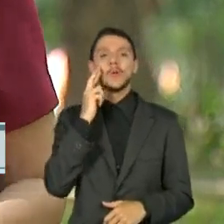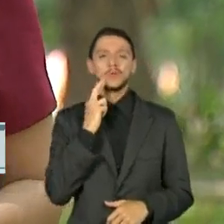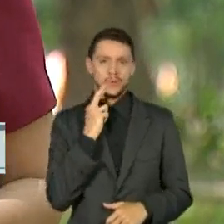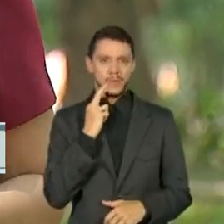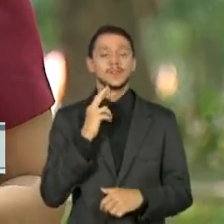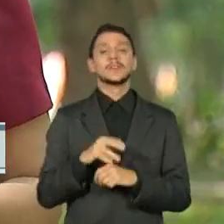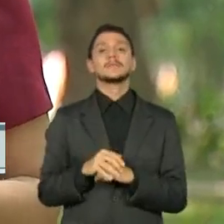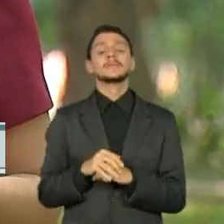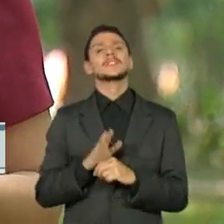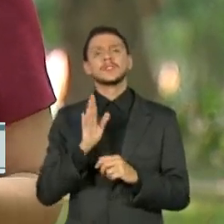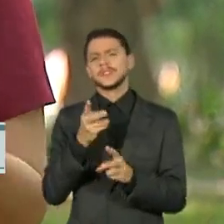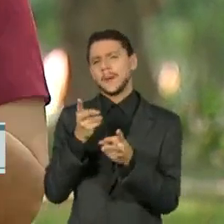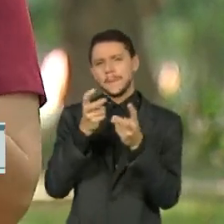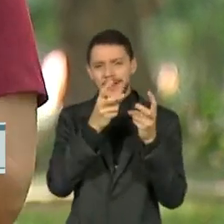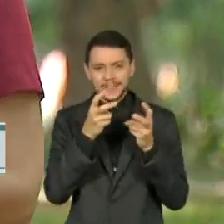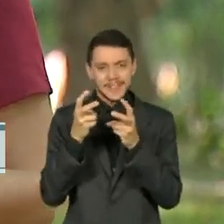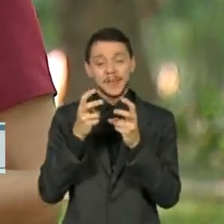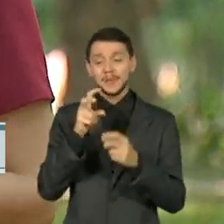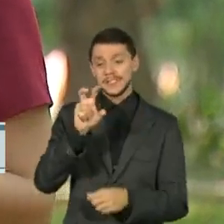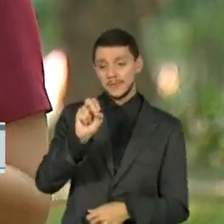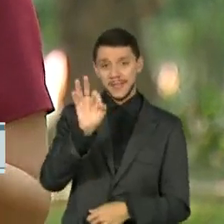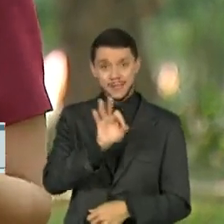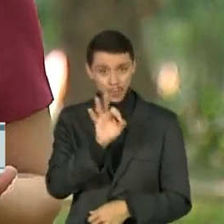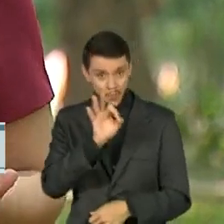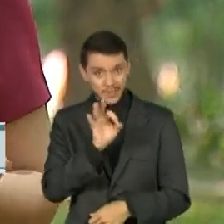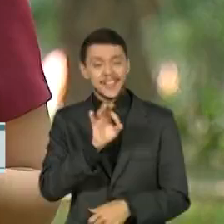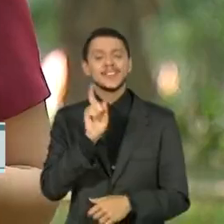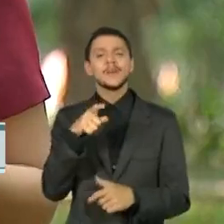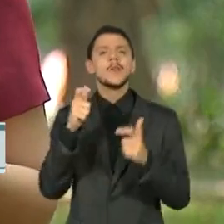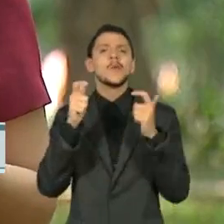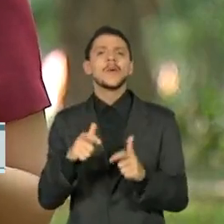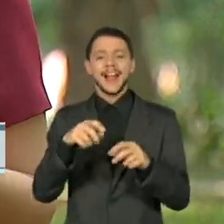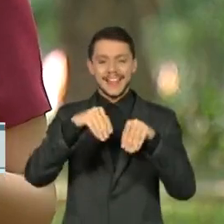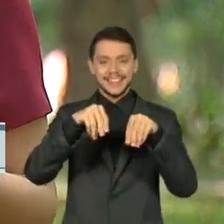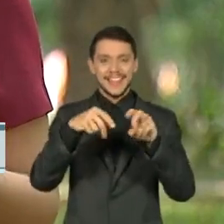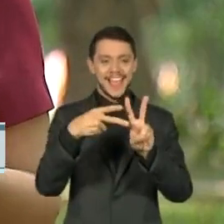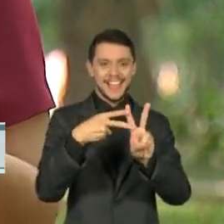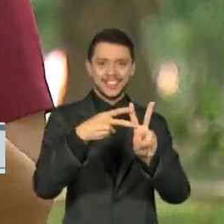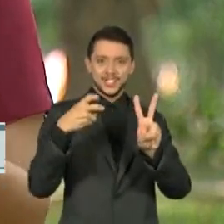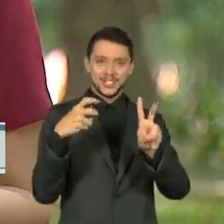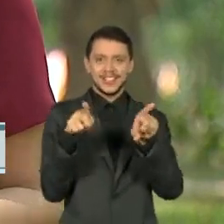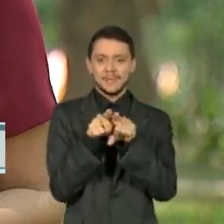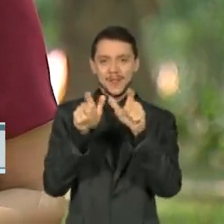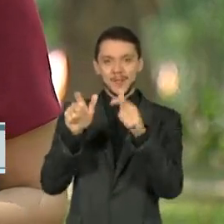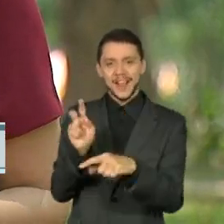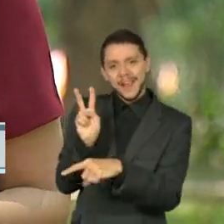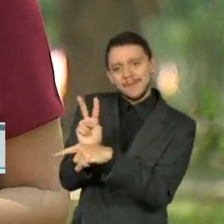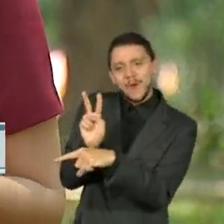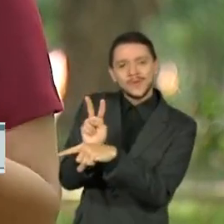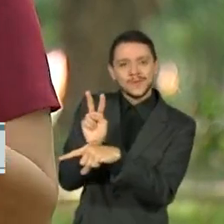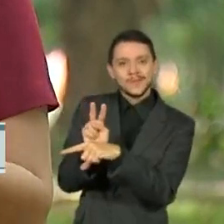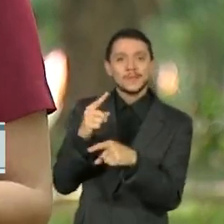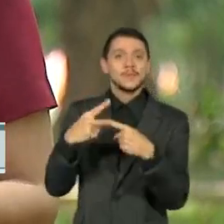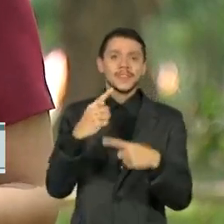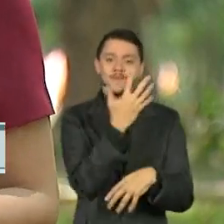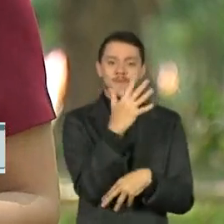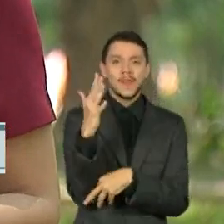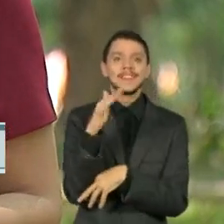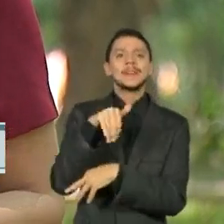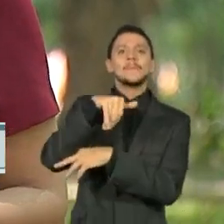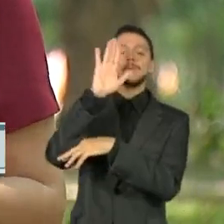50% dos ninhos estão em terras indígenas e unidades de conservação, por terem florestas mais